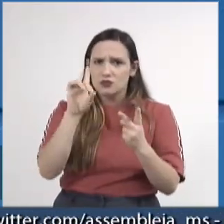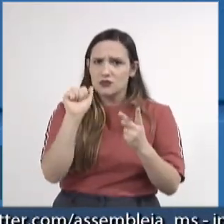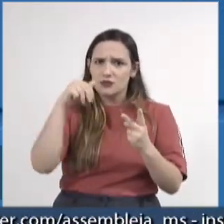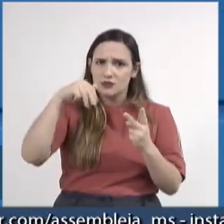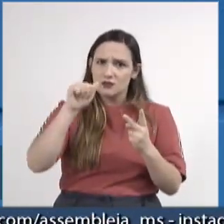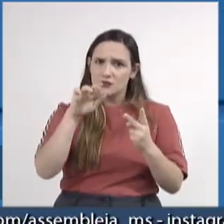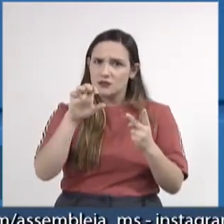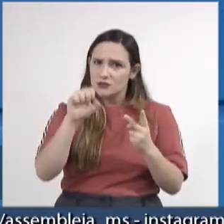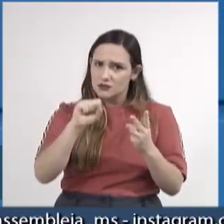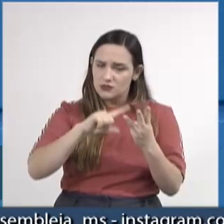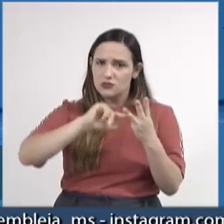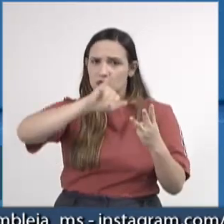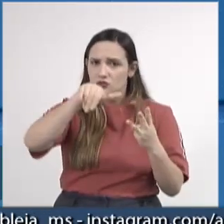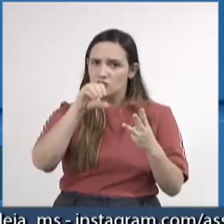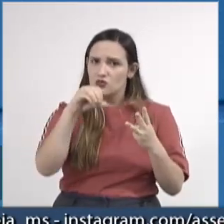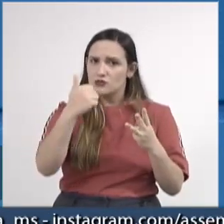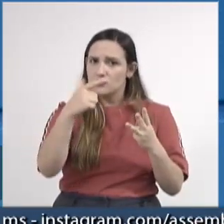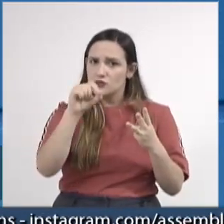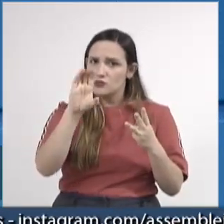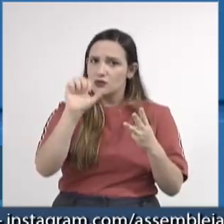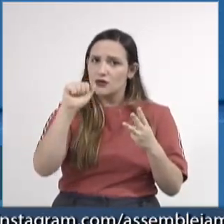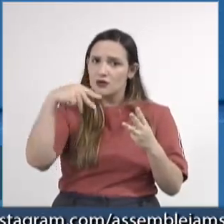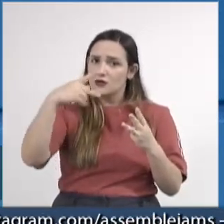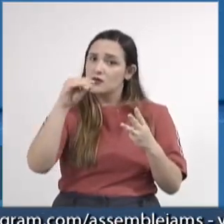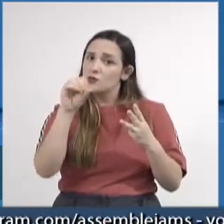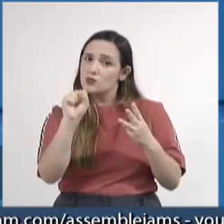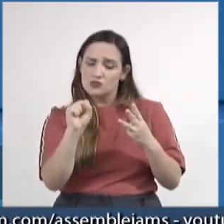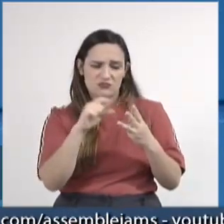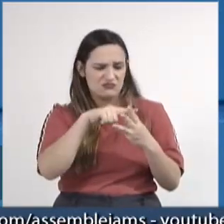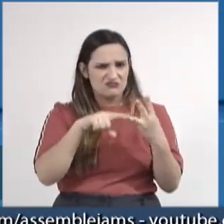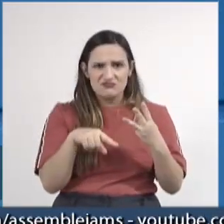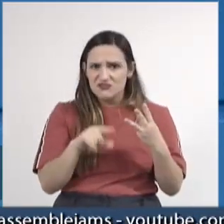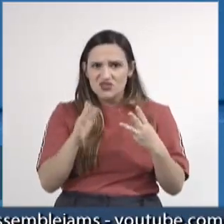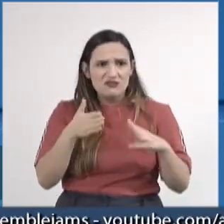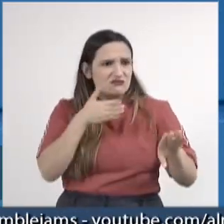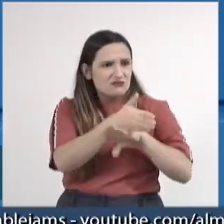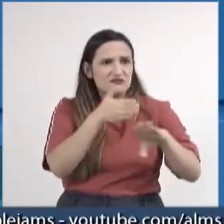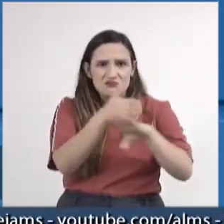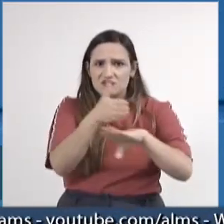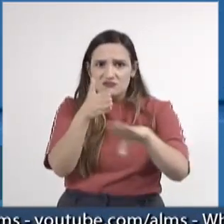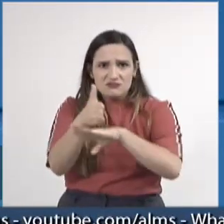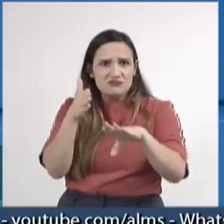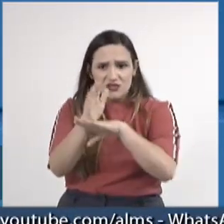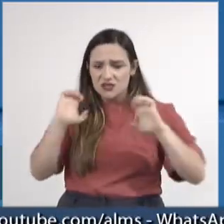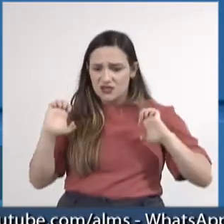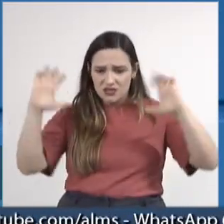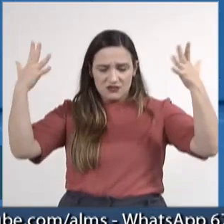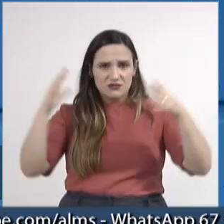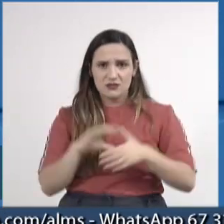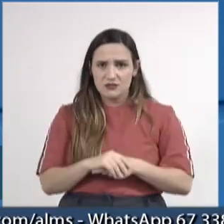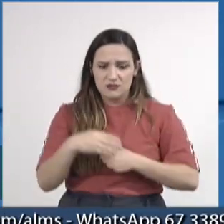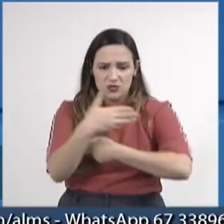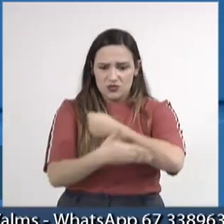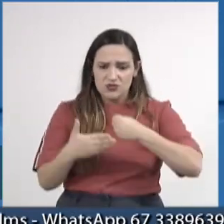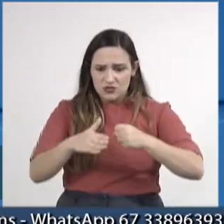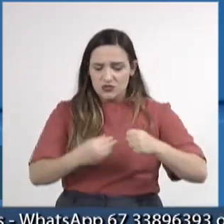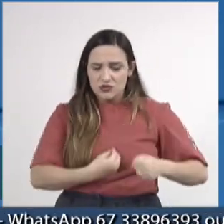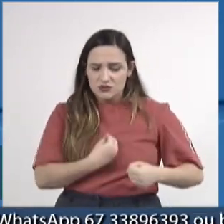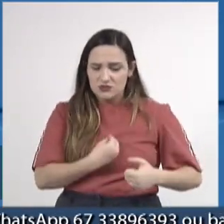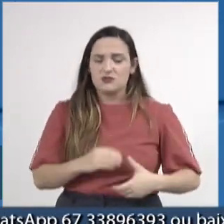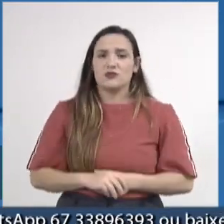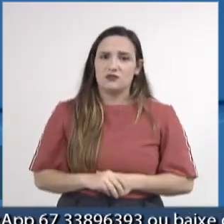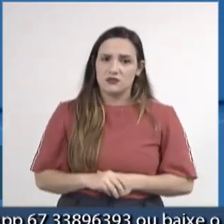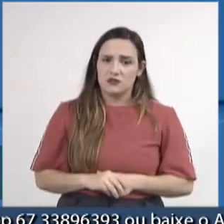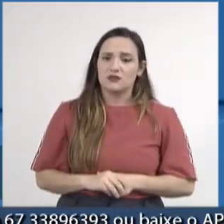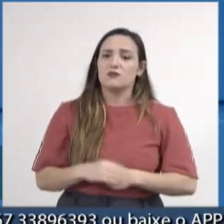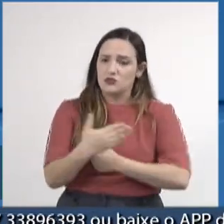João Campos, que é deputado federal do Paraná, em vários eventos em nível nacional em defesa da vida, em